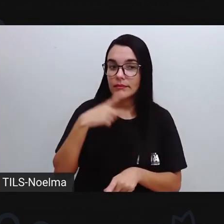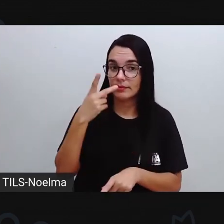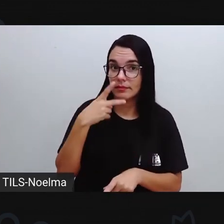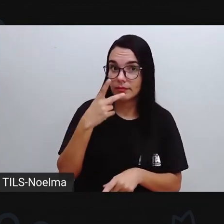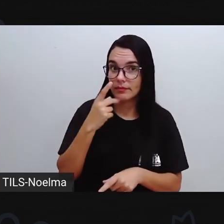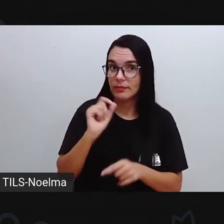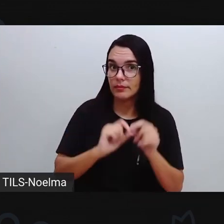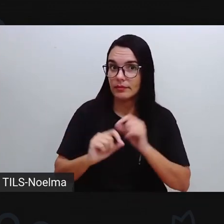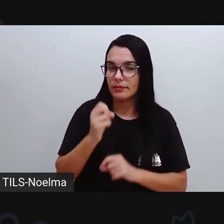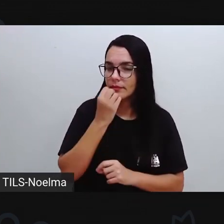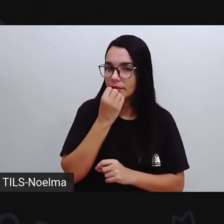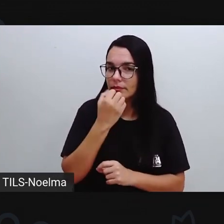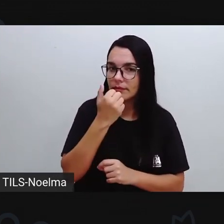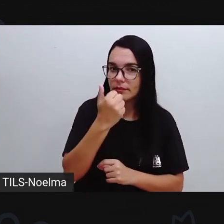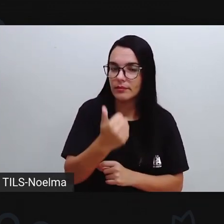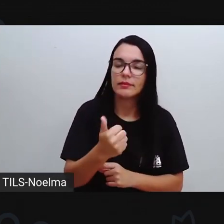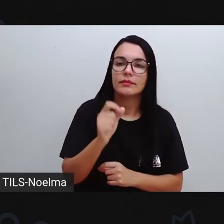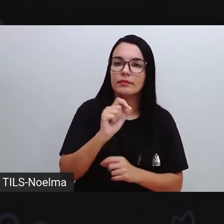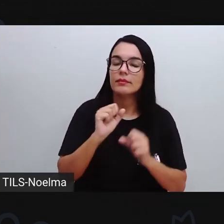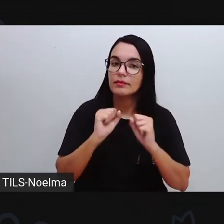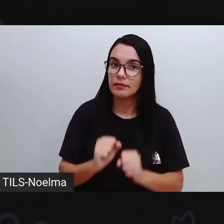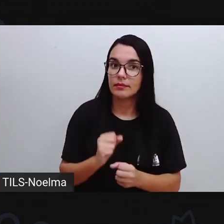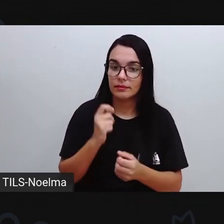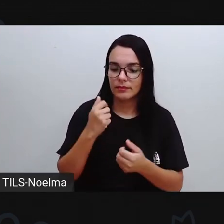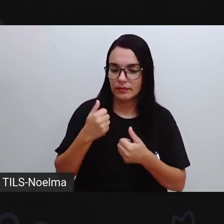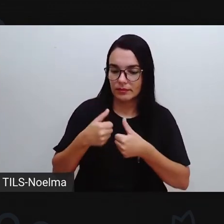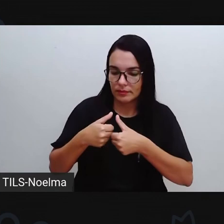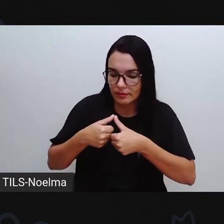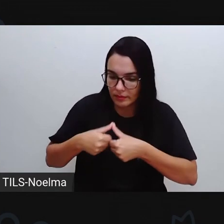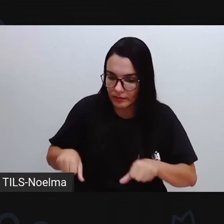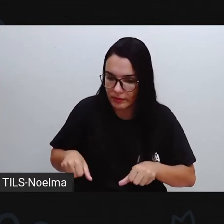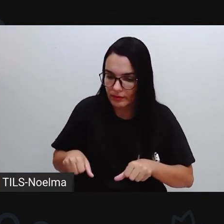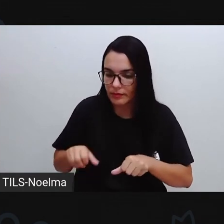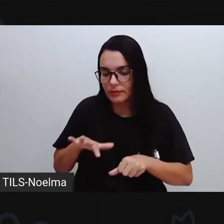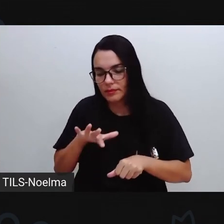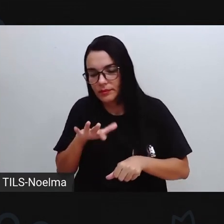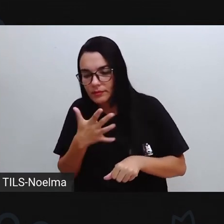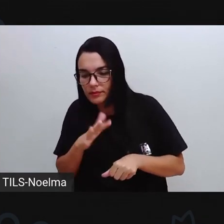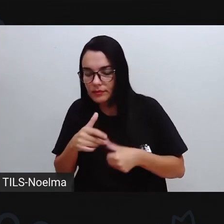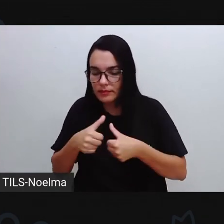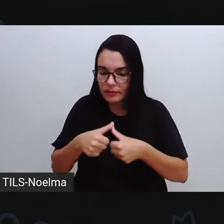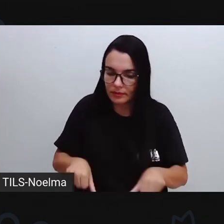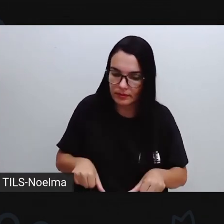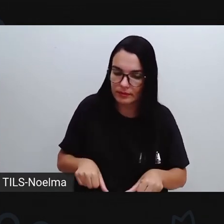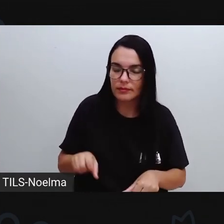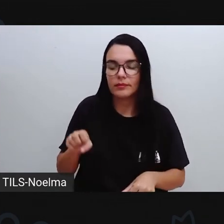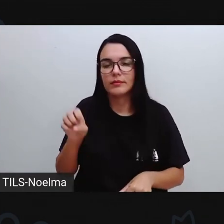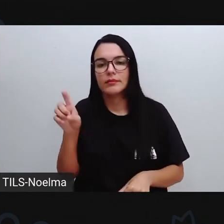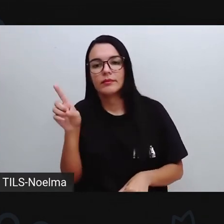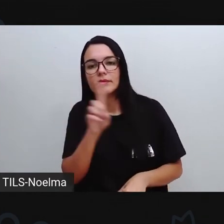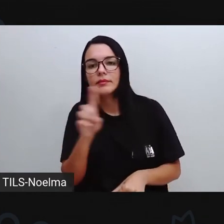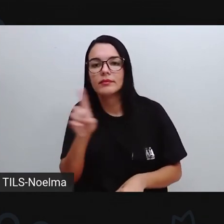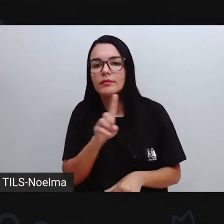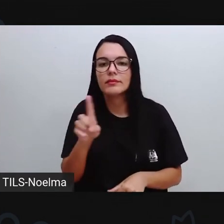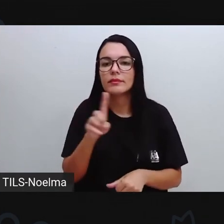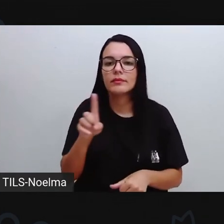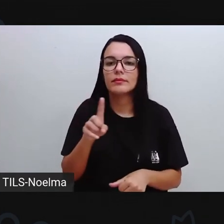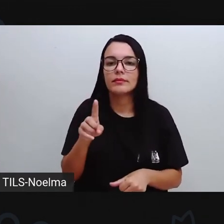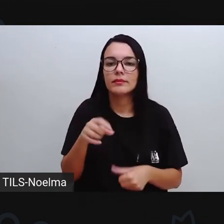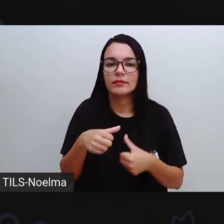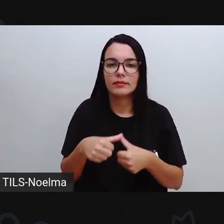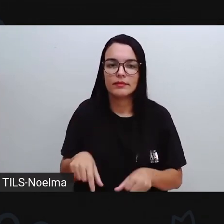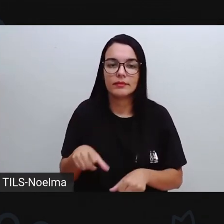é o tema central aí. Os bens podem ser duráveis, semiduráveis ou não duráveis. Não duráveis, aqueles que a gente consome